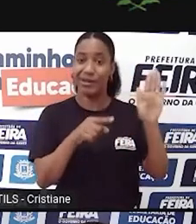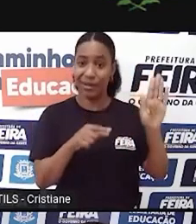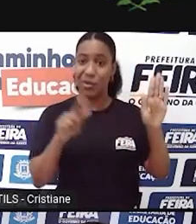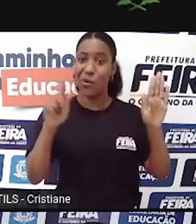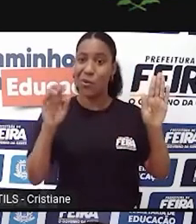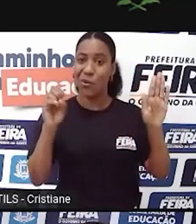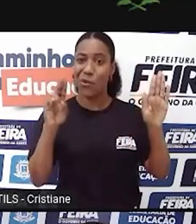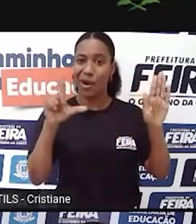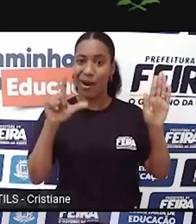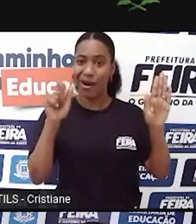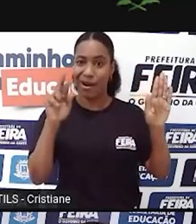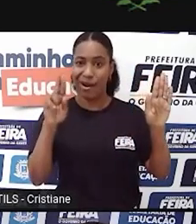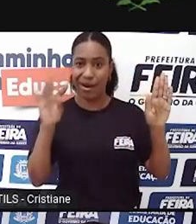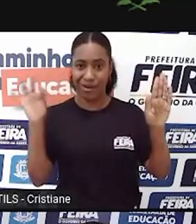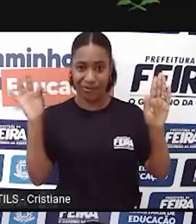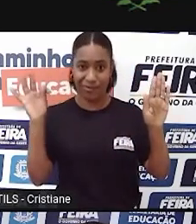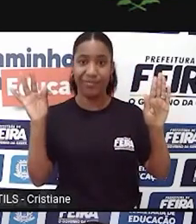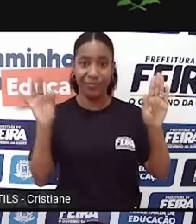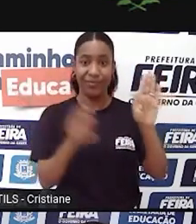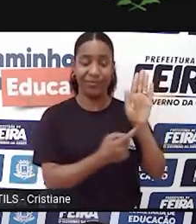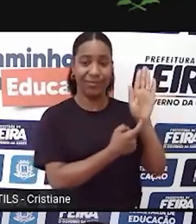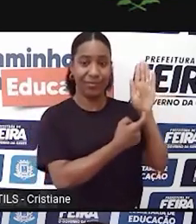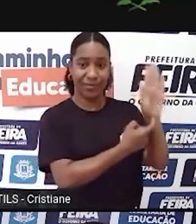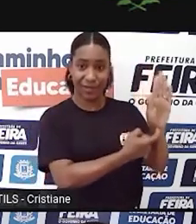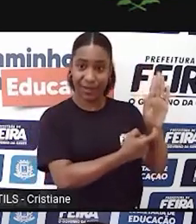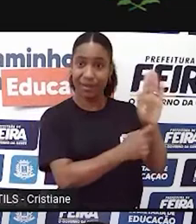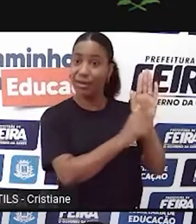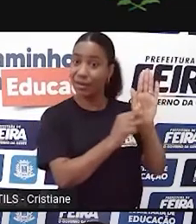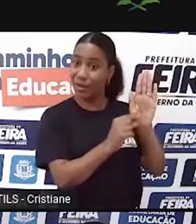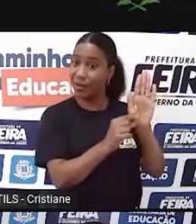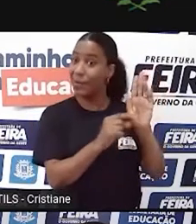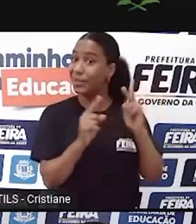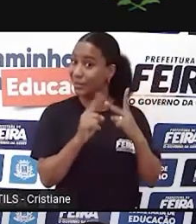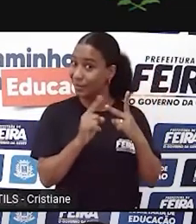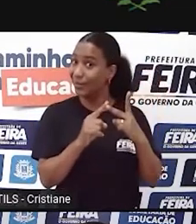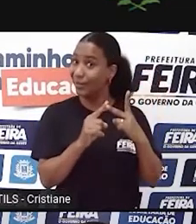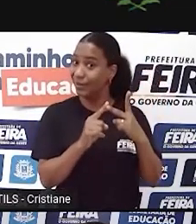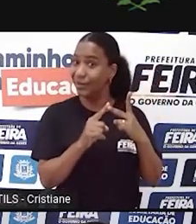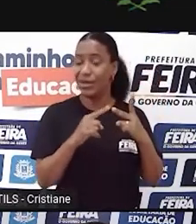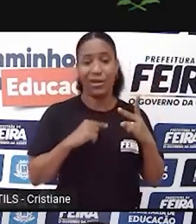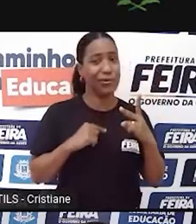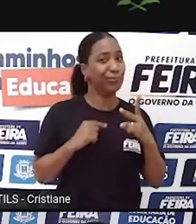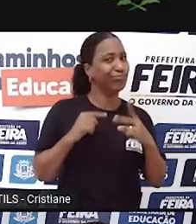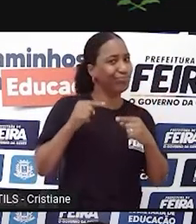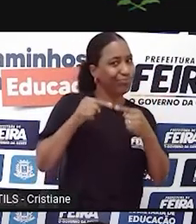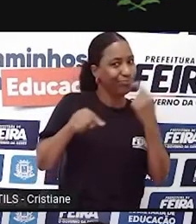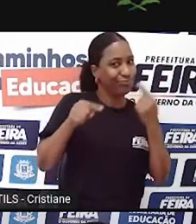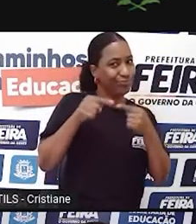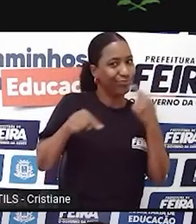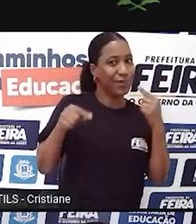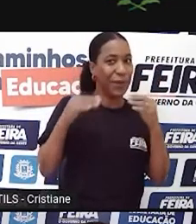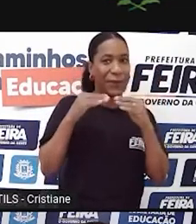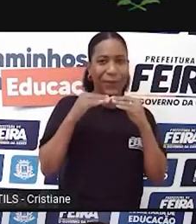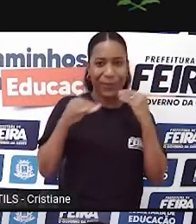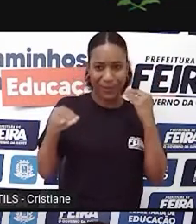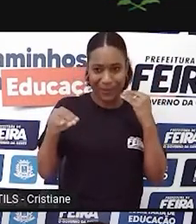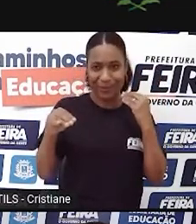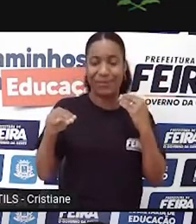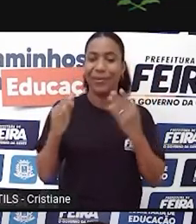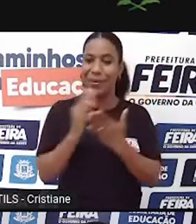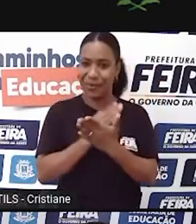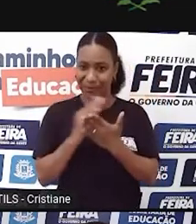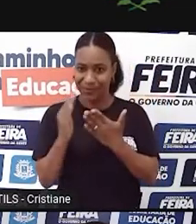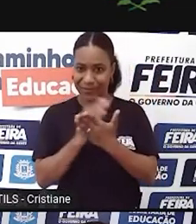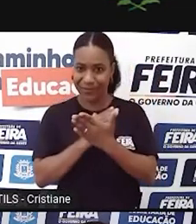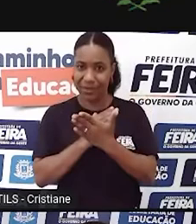tenha, assim, alguns impasses com ele, né? Mas tem algo que ele disse que eu